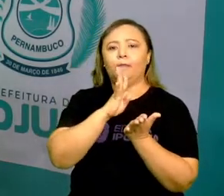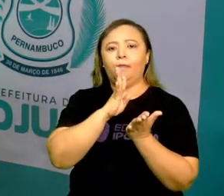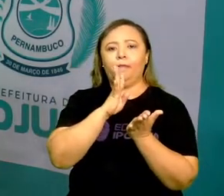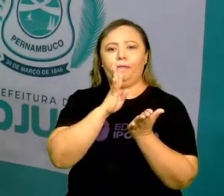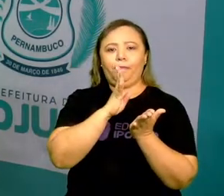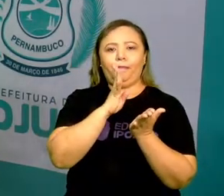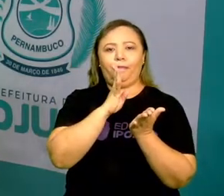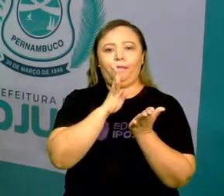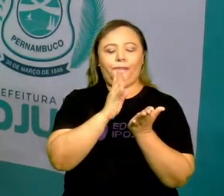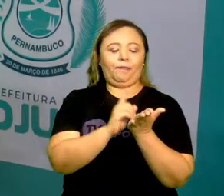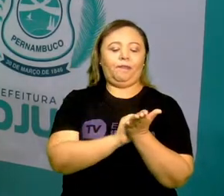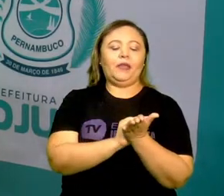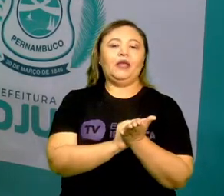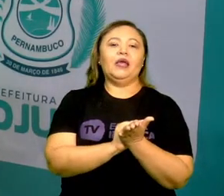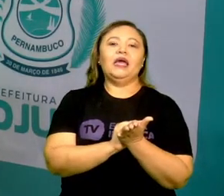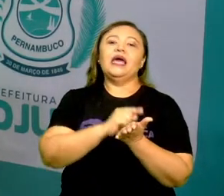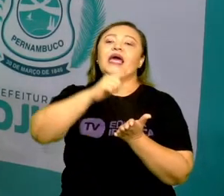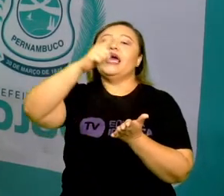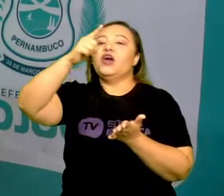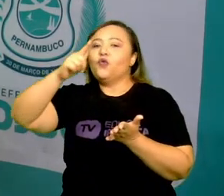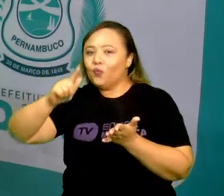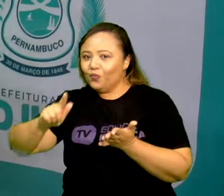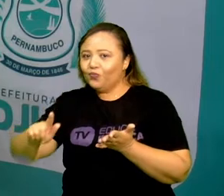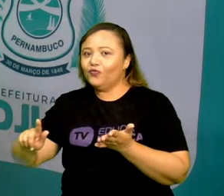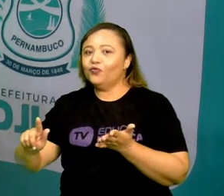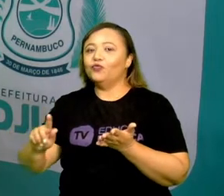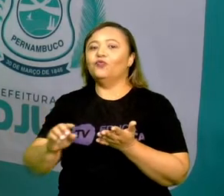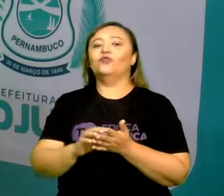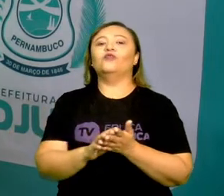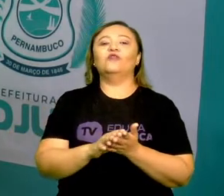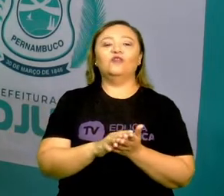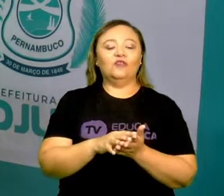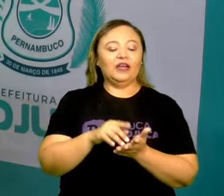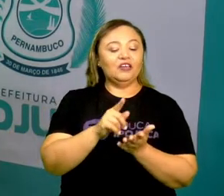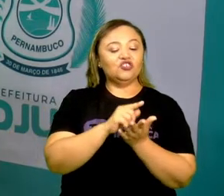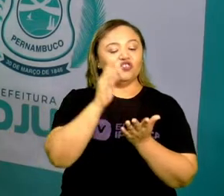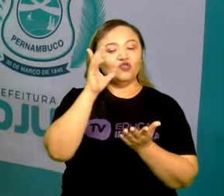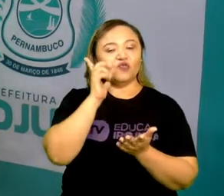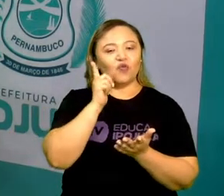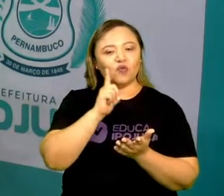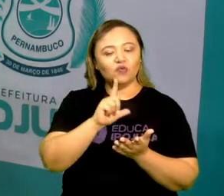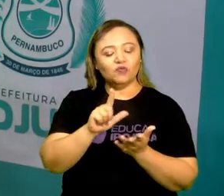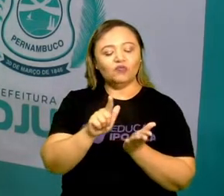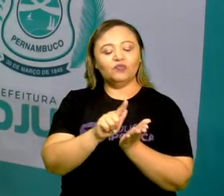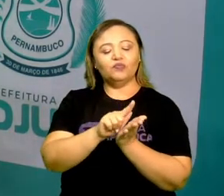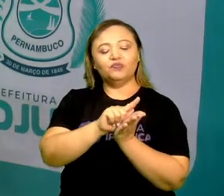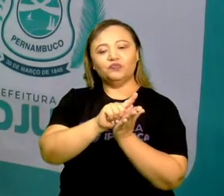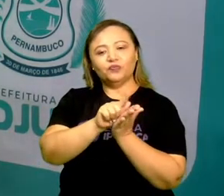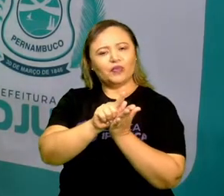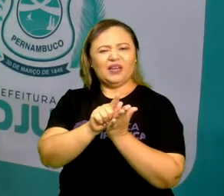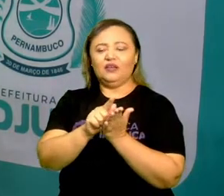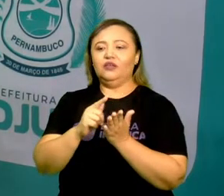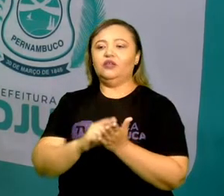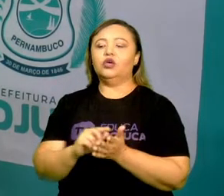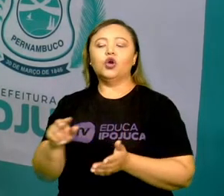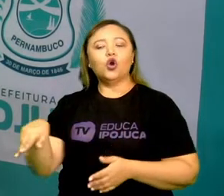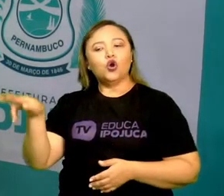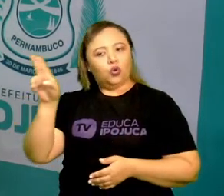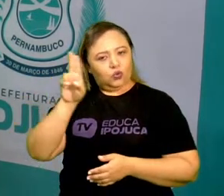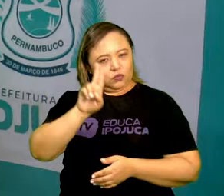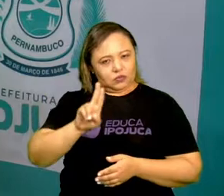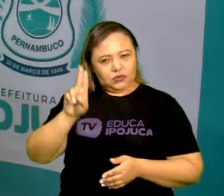outro meio de localização, né? Que a gente tem, menos usado do que o GPS.